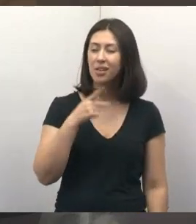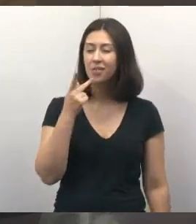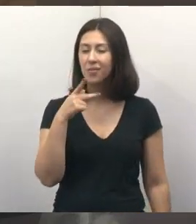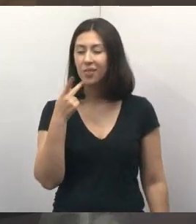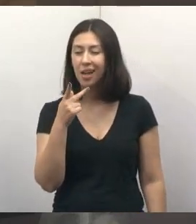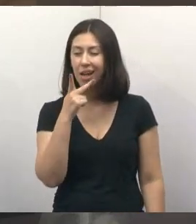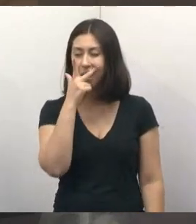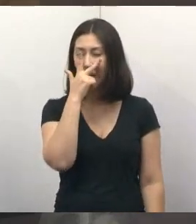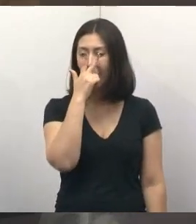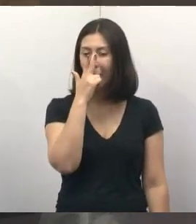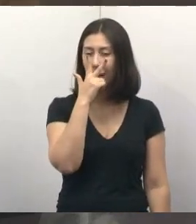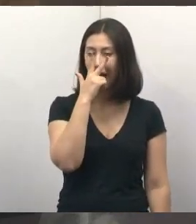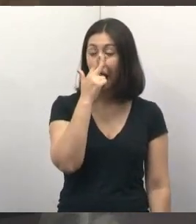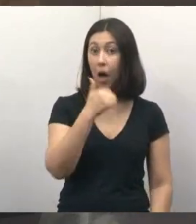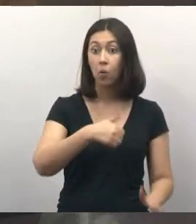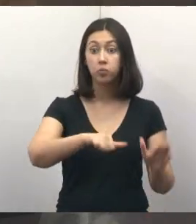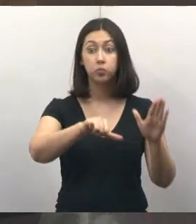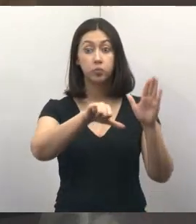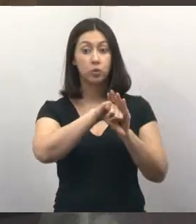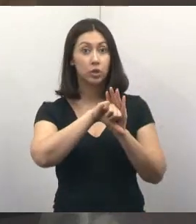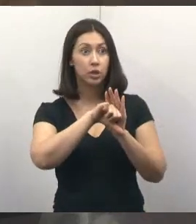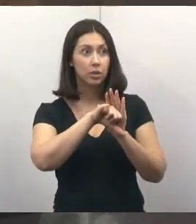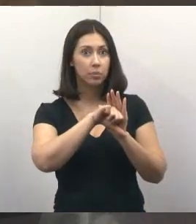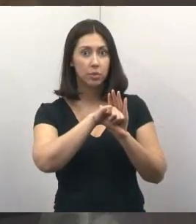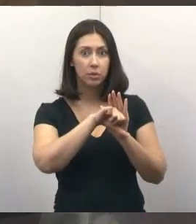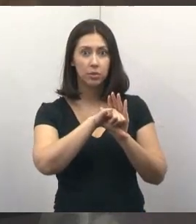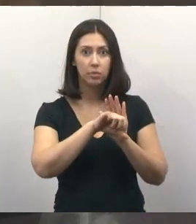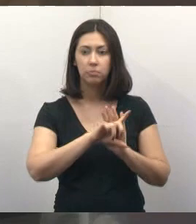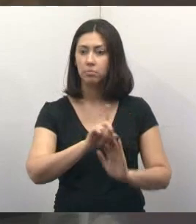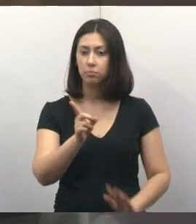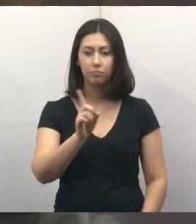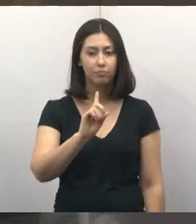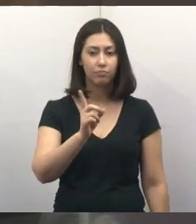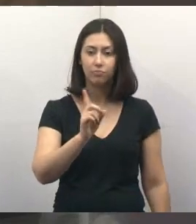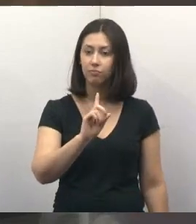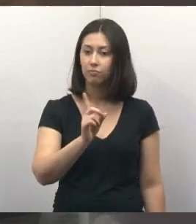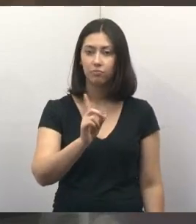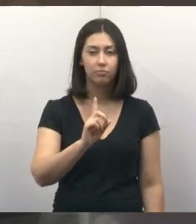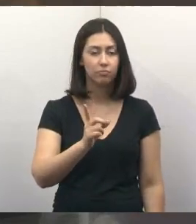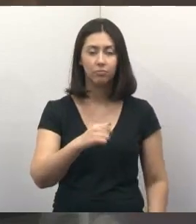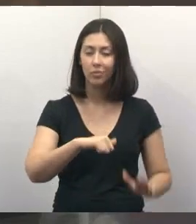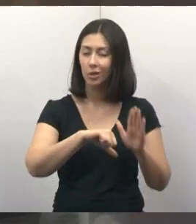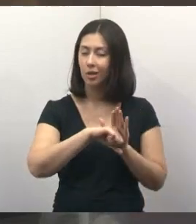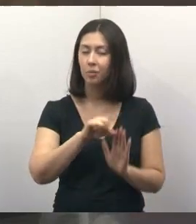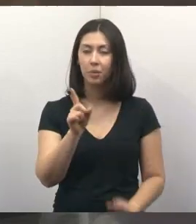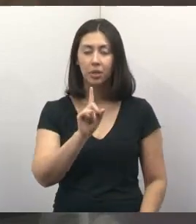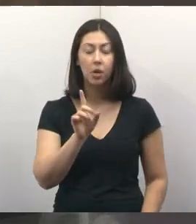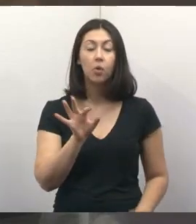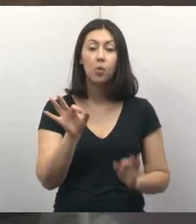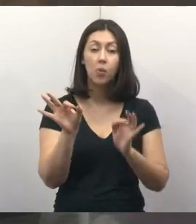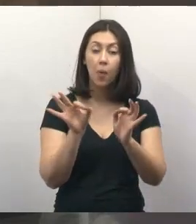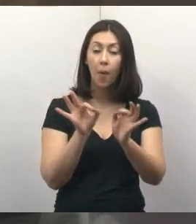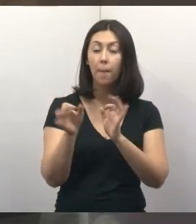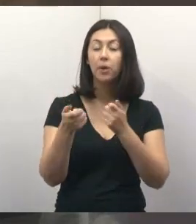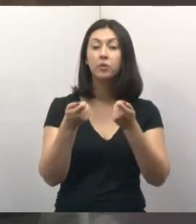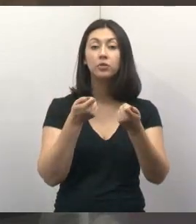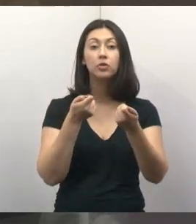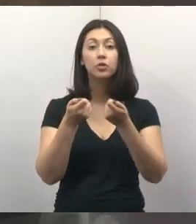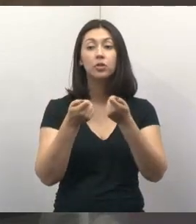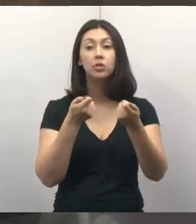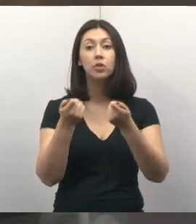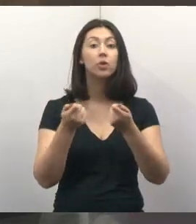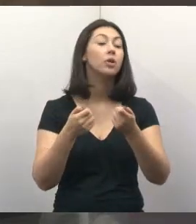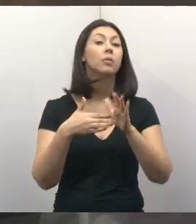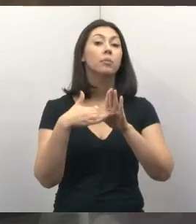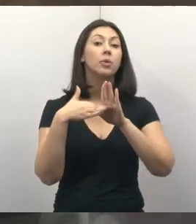dá a impressão que foi um crime o plano diretor, e não foi um crime. O plano diretor nada mais e nada é para